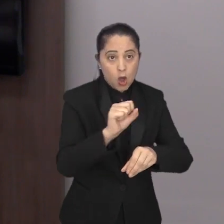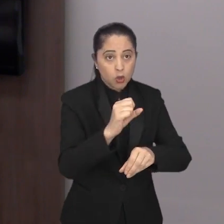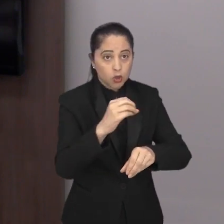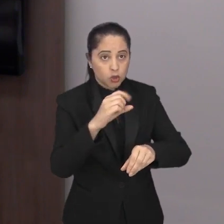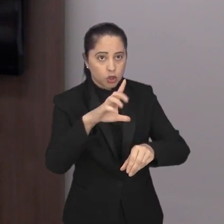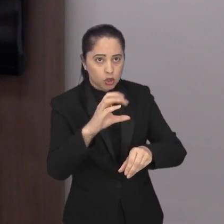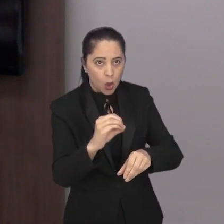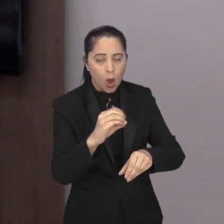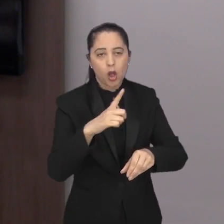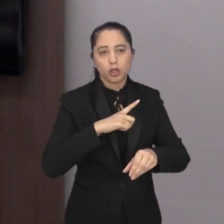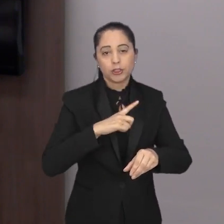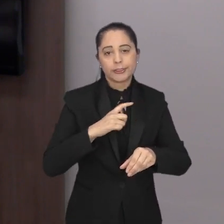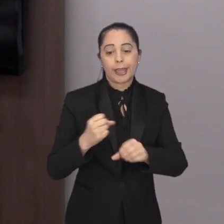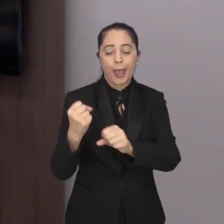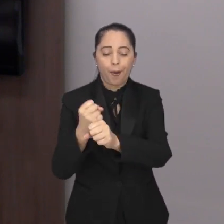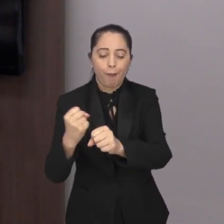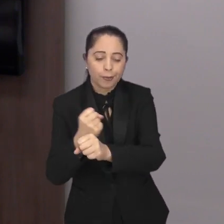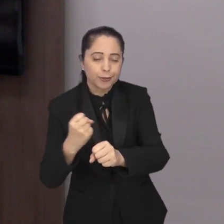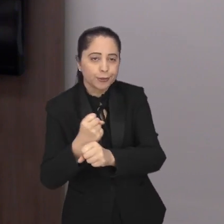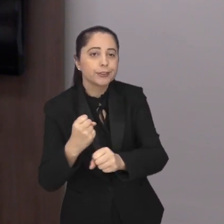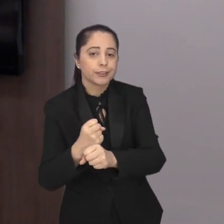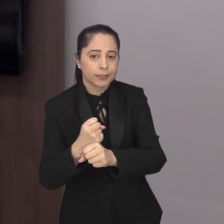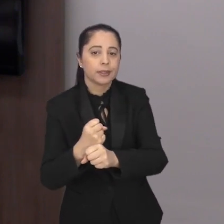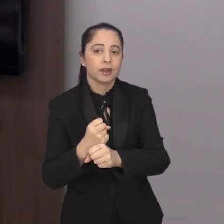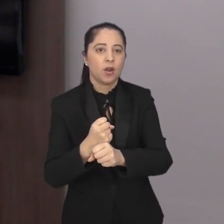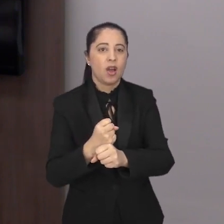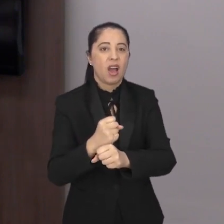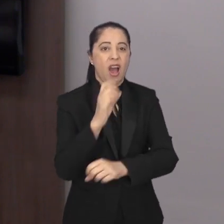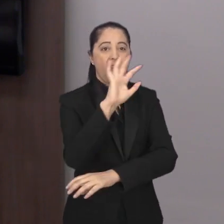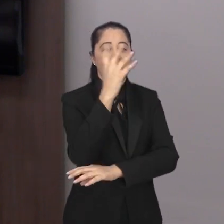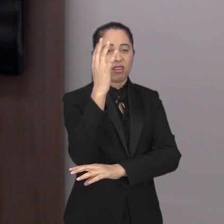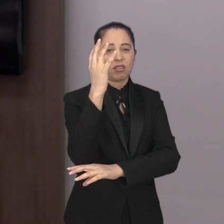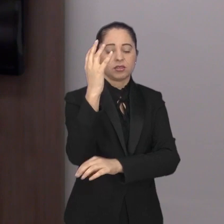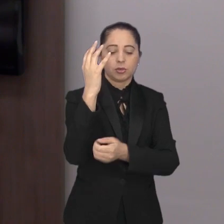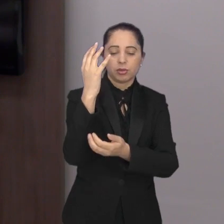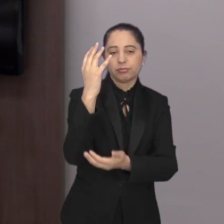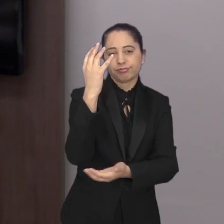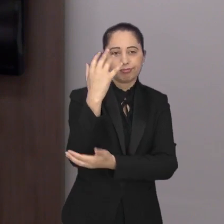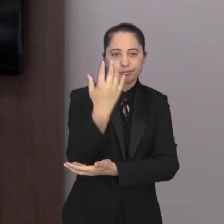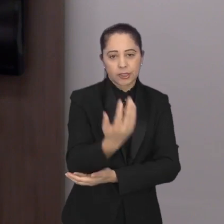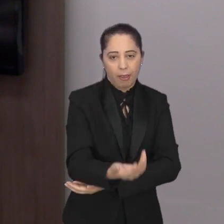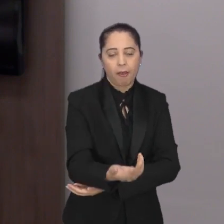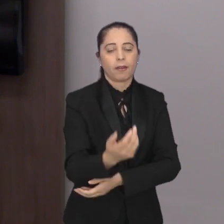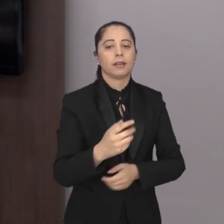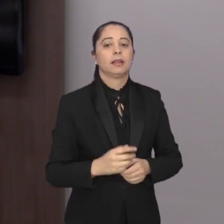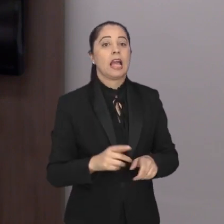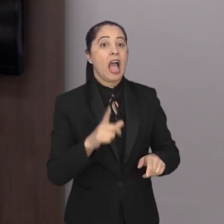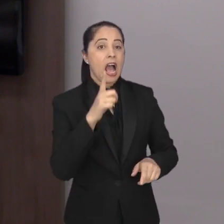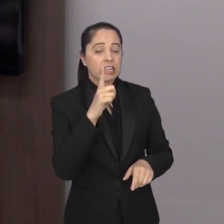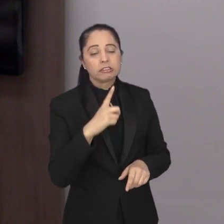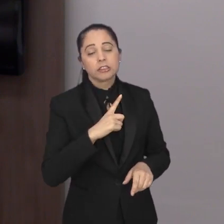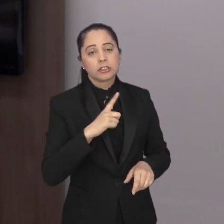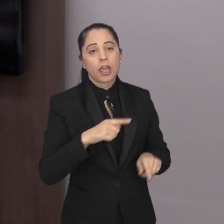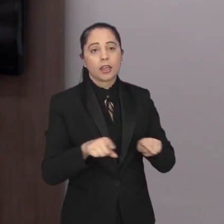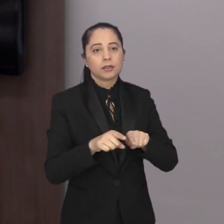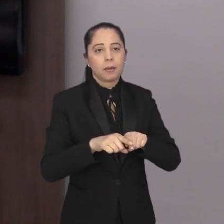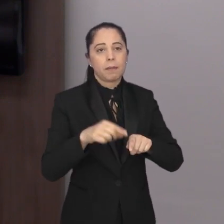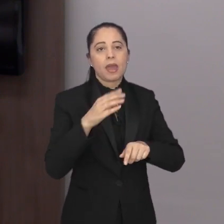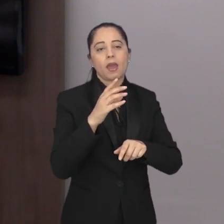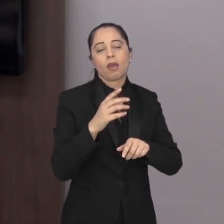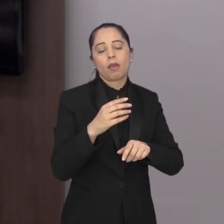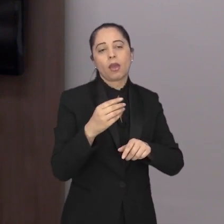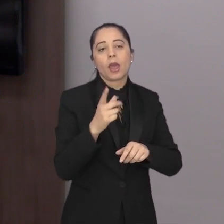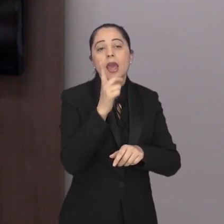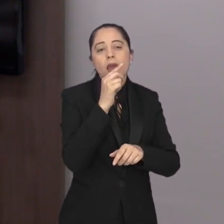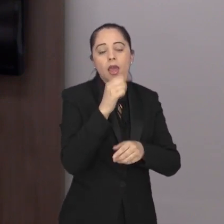realização de obras, um corte do terreno natural, esse afloramento acontece. Então nós temos nascentes que acontecem